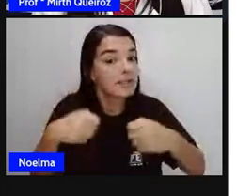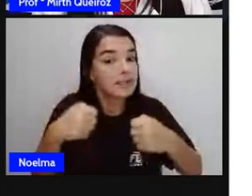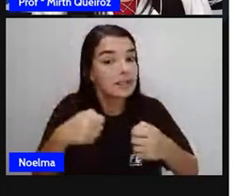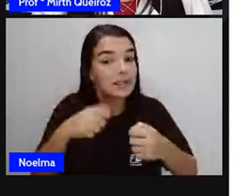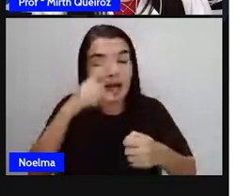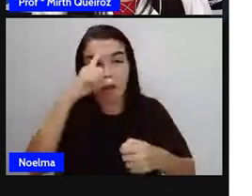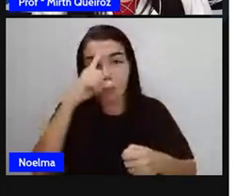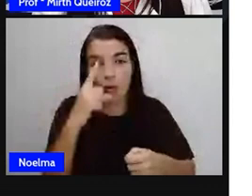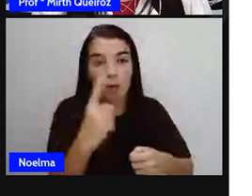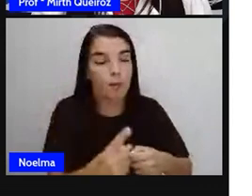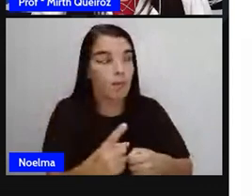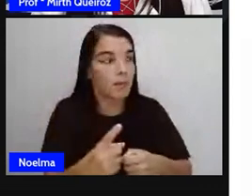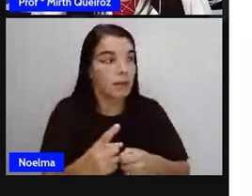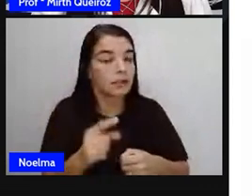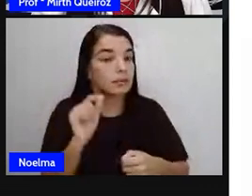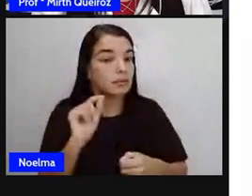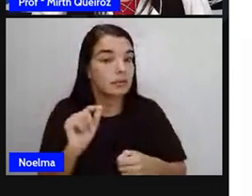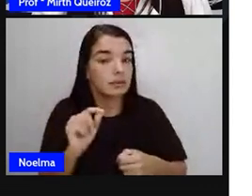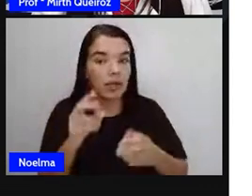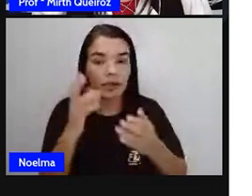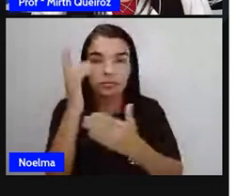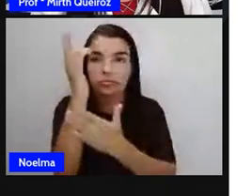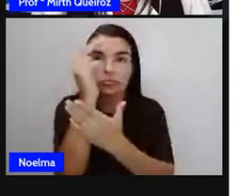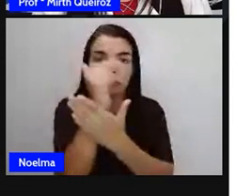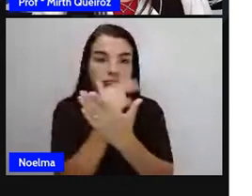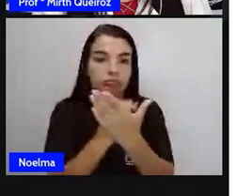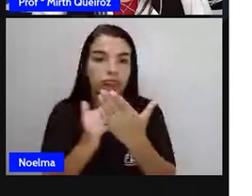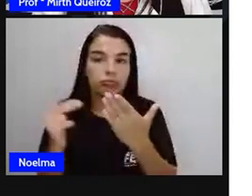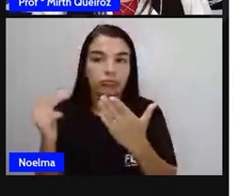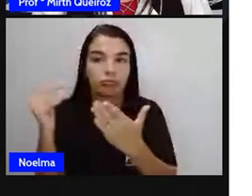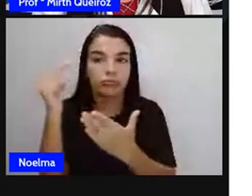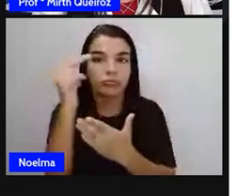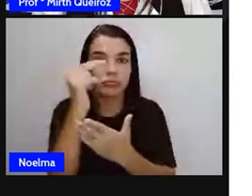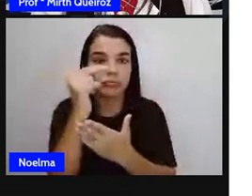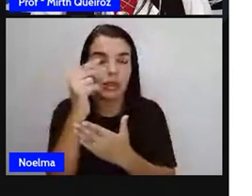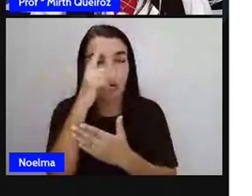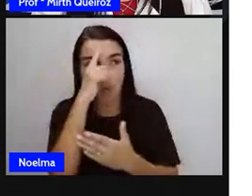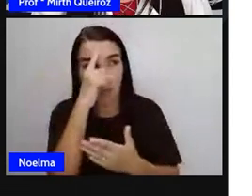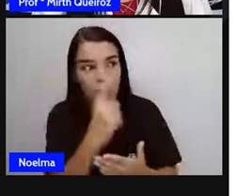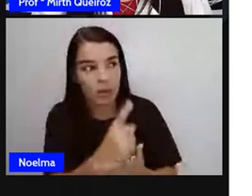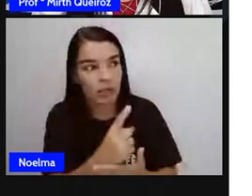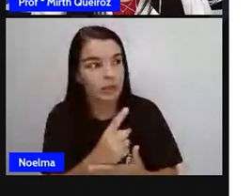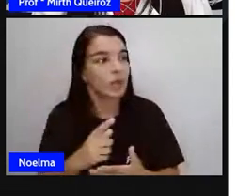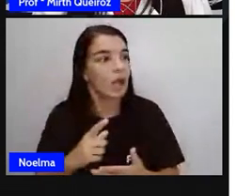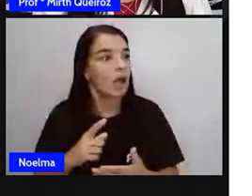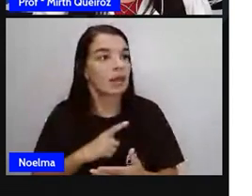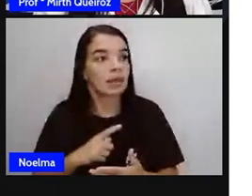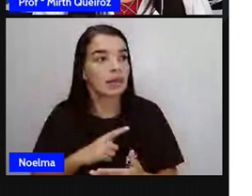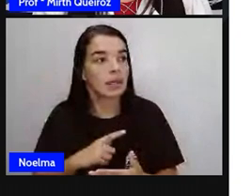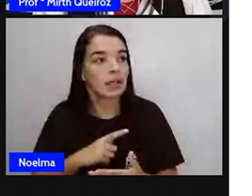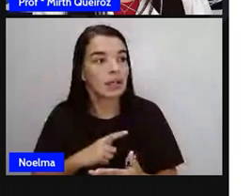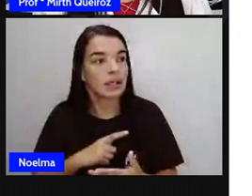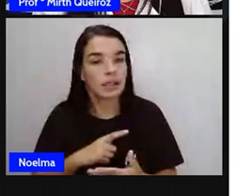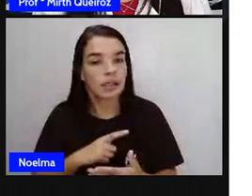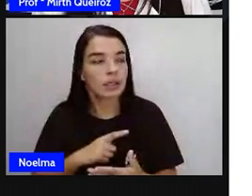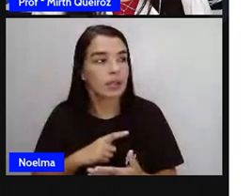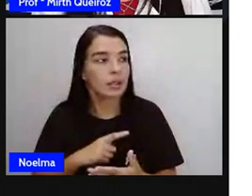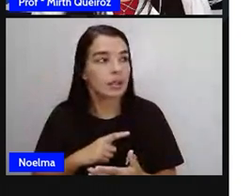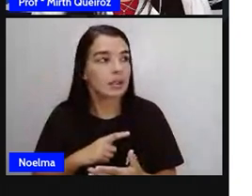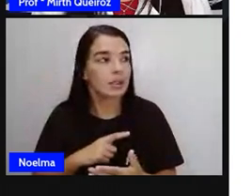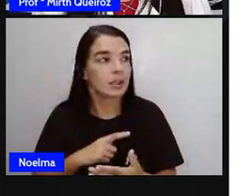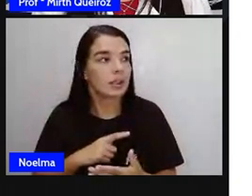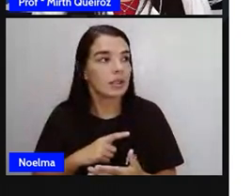comandos do mapa abaixo. Que vão ter, além desse comando que a PRO vai falar para vocês, tem outros comandos lá, tá?